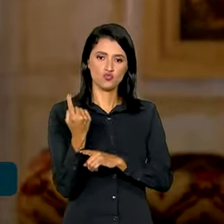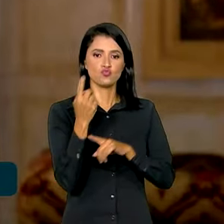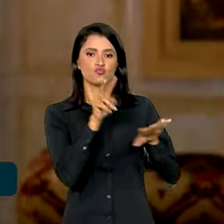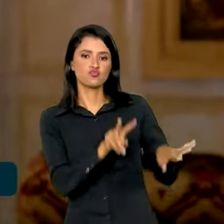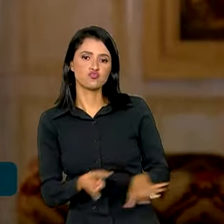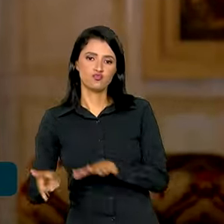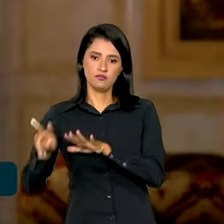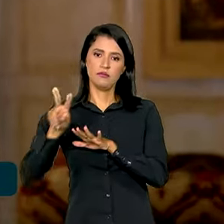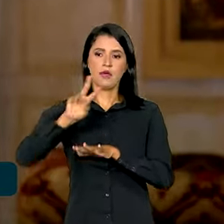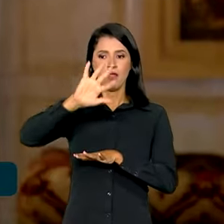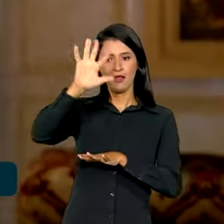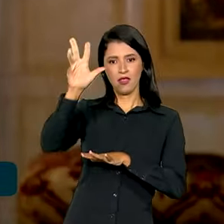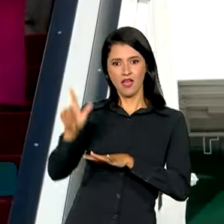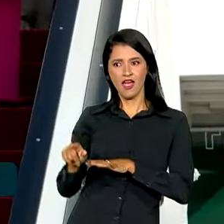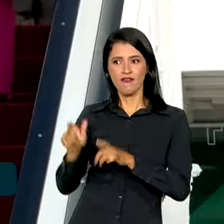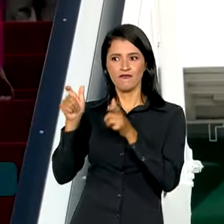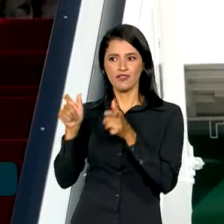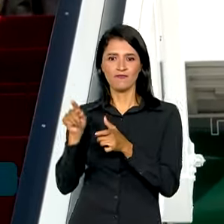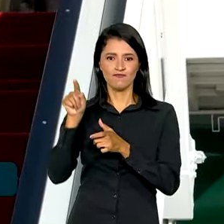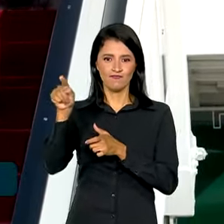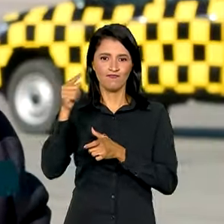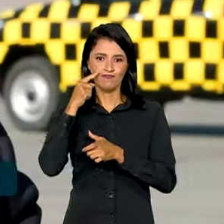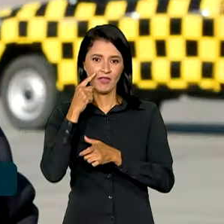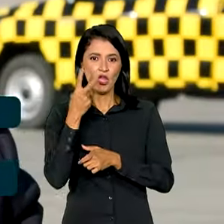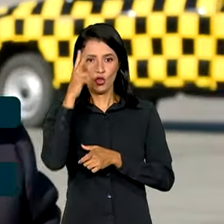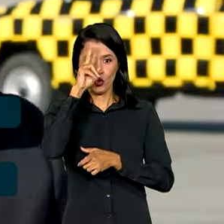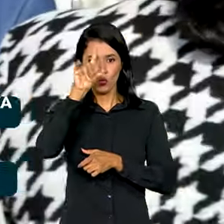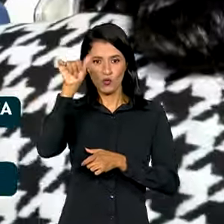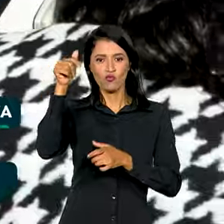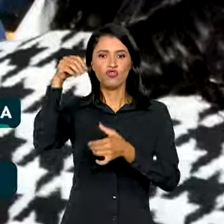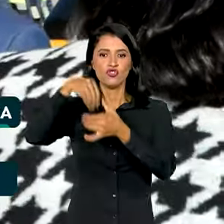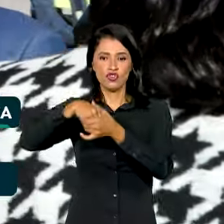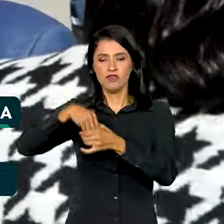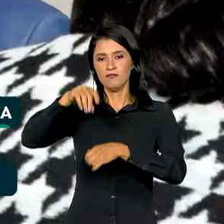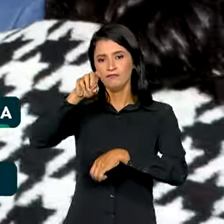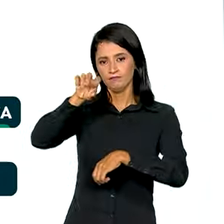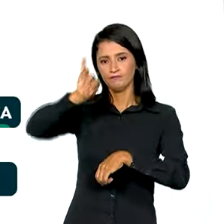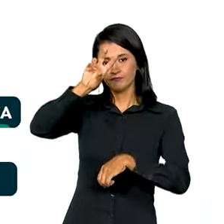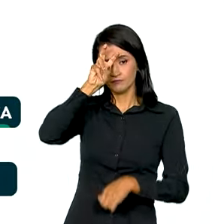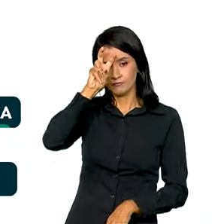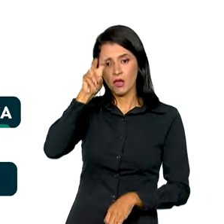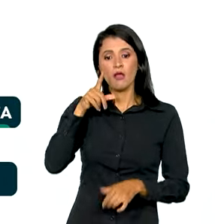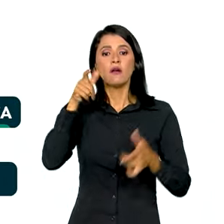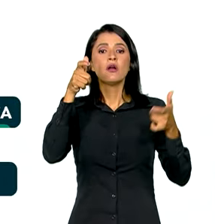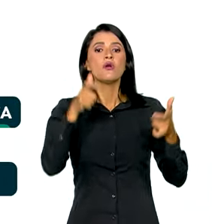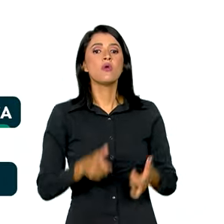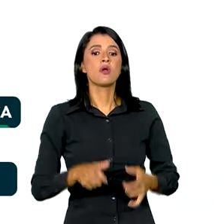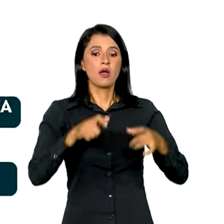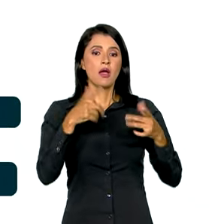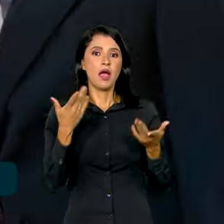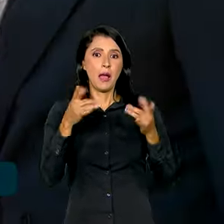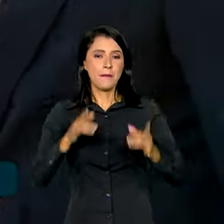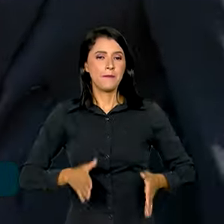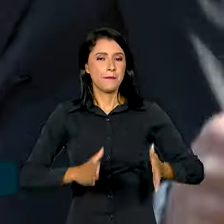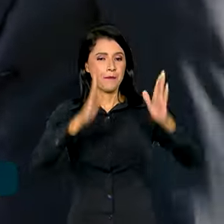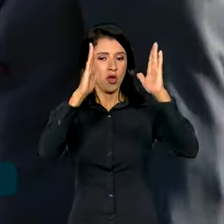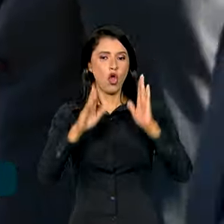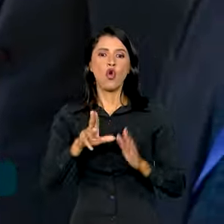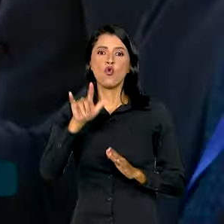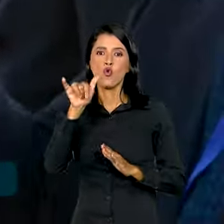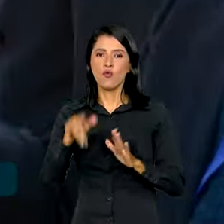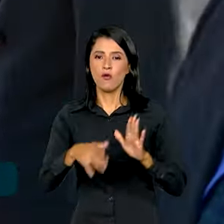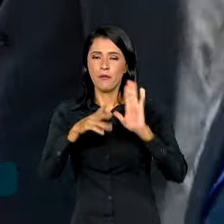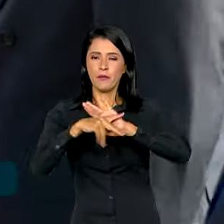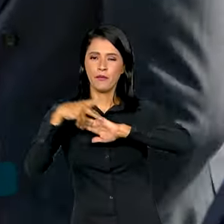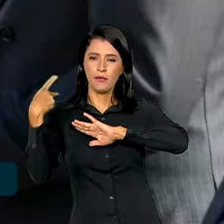semana no continente africano. Durante os dois dias no país, Lula ficará hospedado no Palácio de Uba, um dos prédios